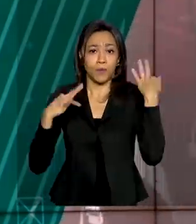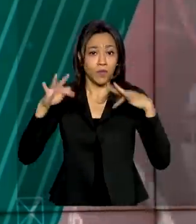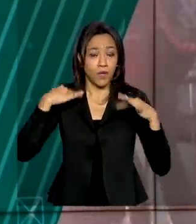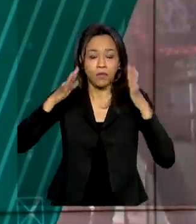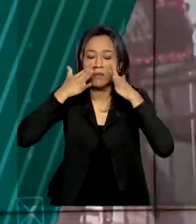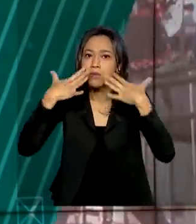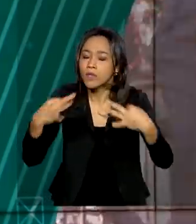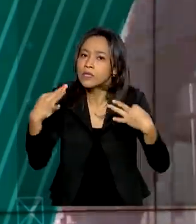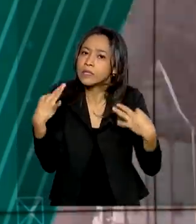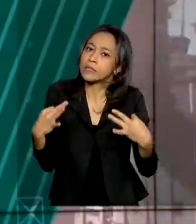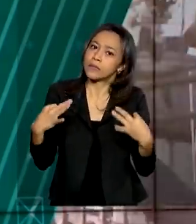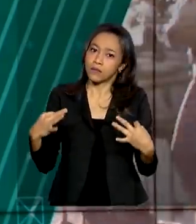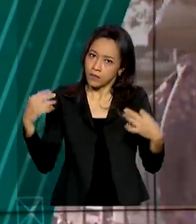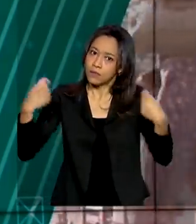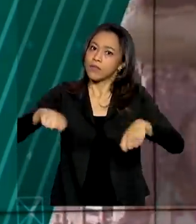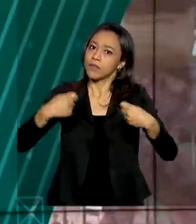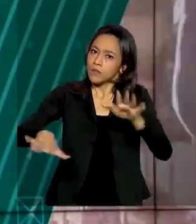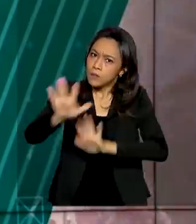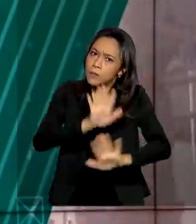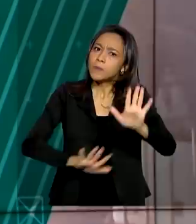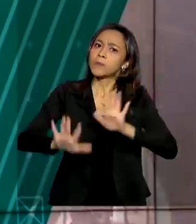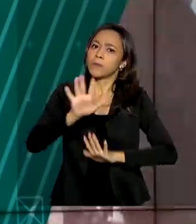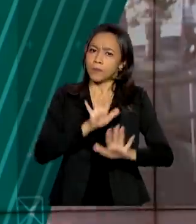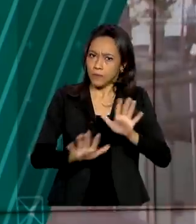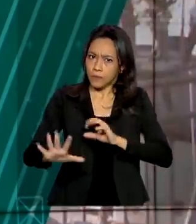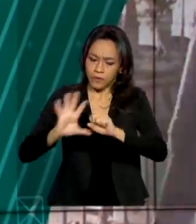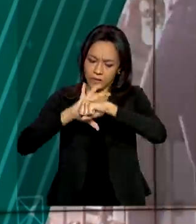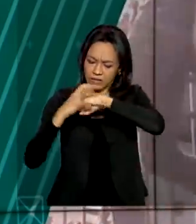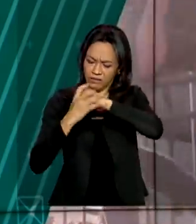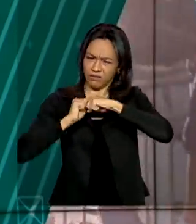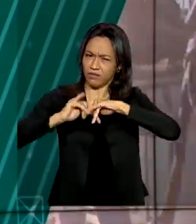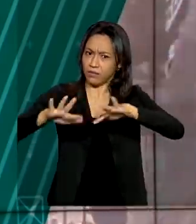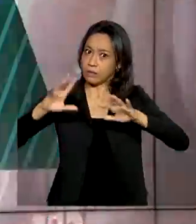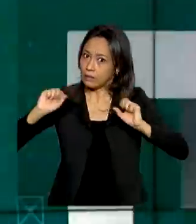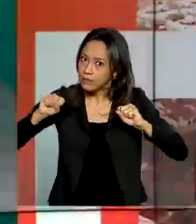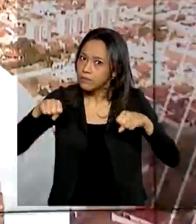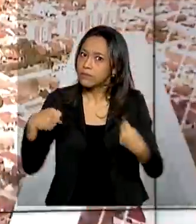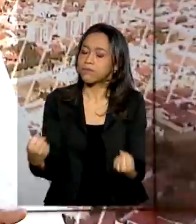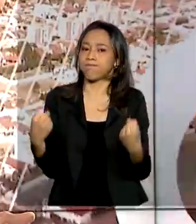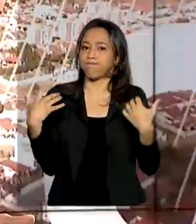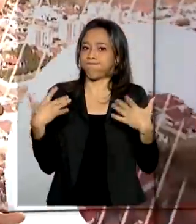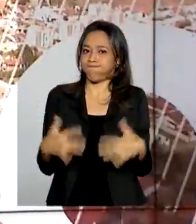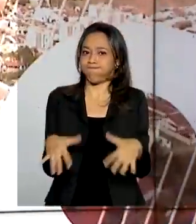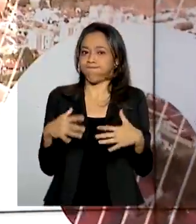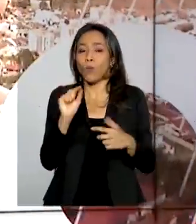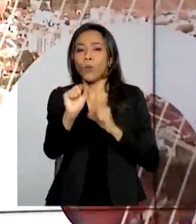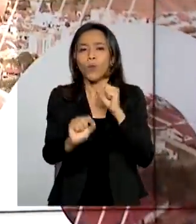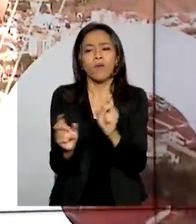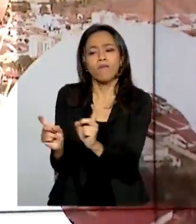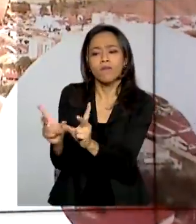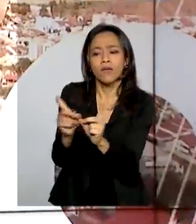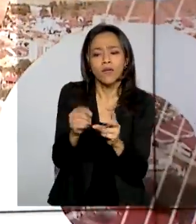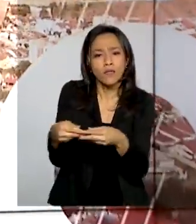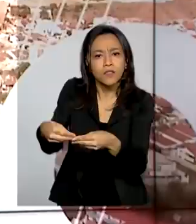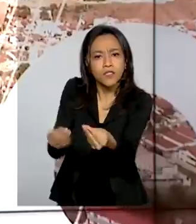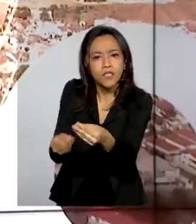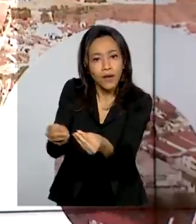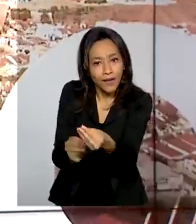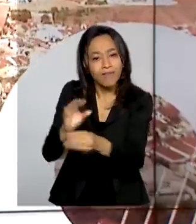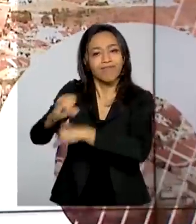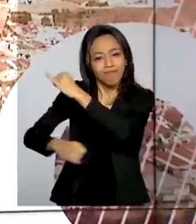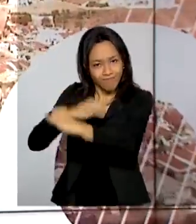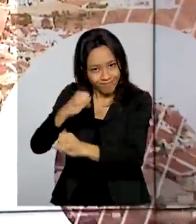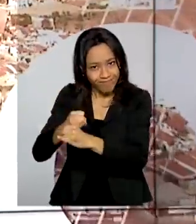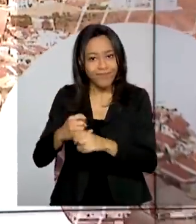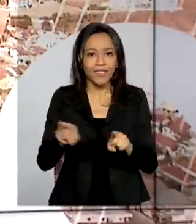atenção para as medidas de prevenção à Covid-19, que devem ser redobradas. Entre elas, a venda de ingressos online e a